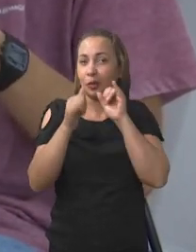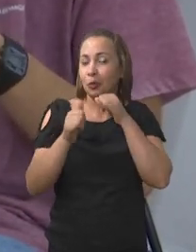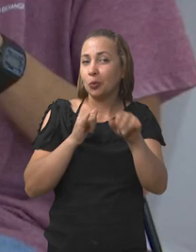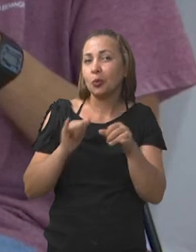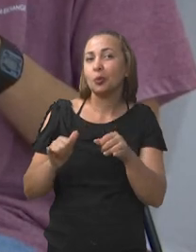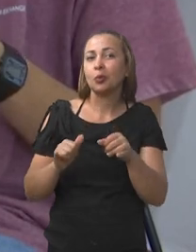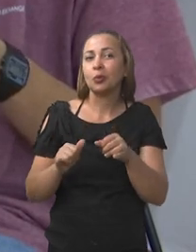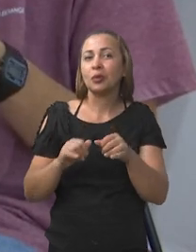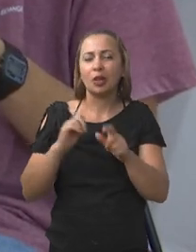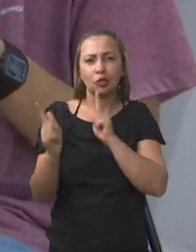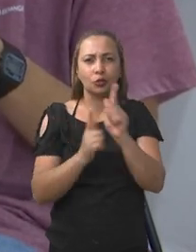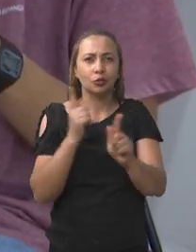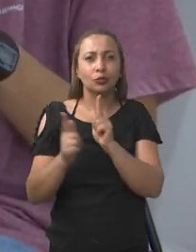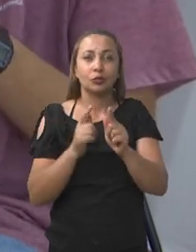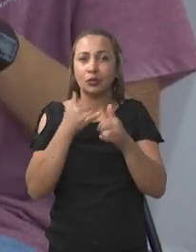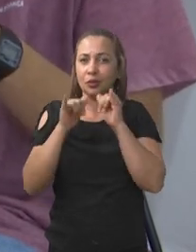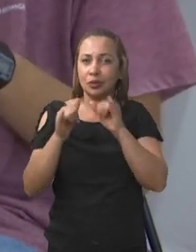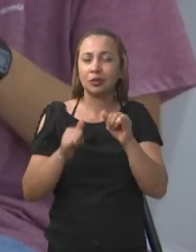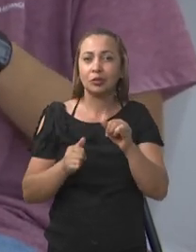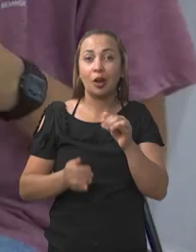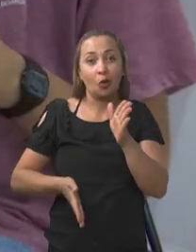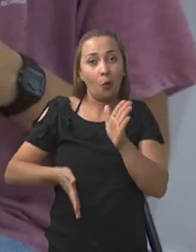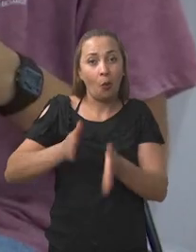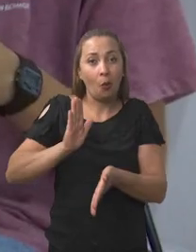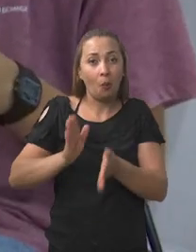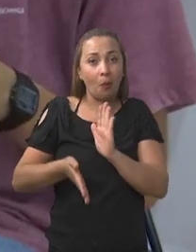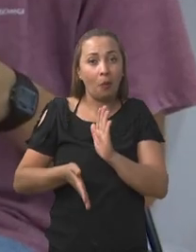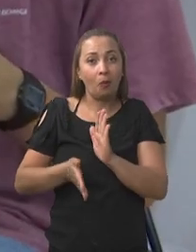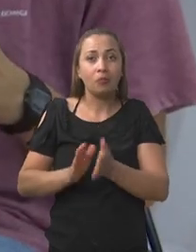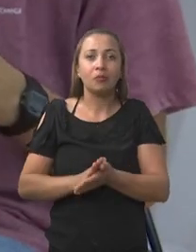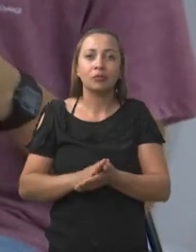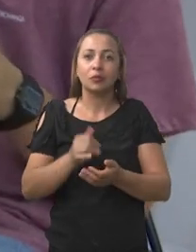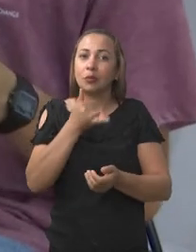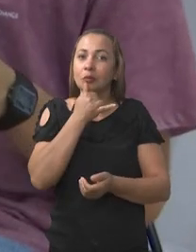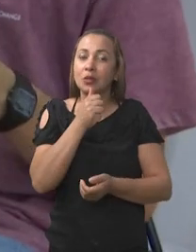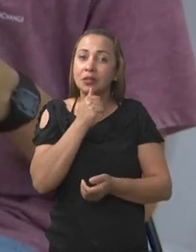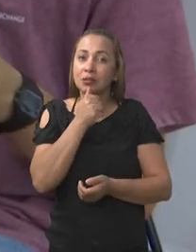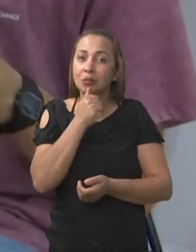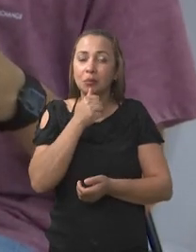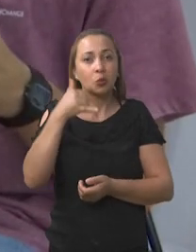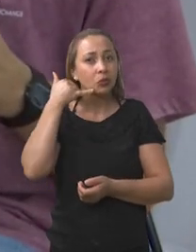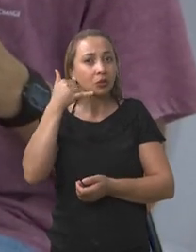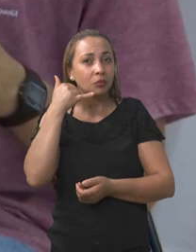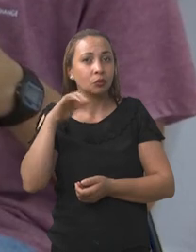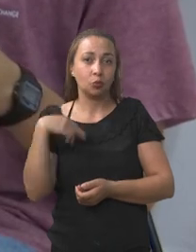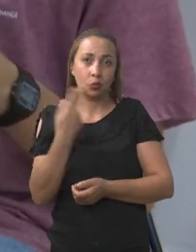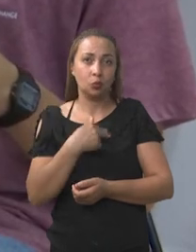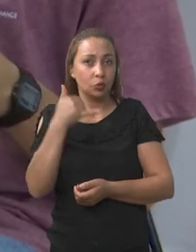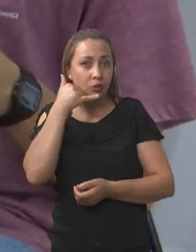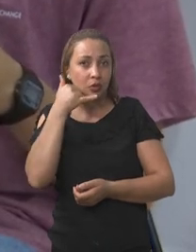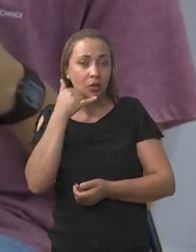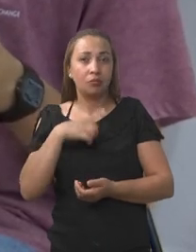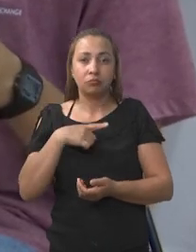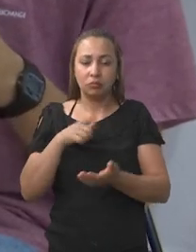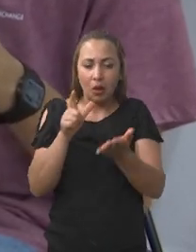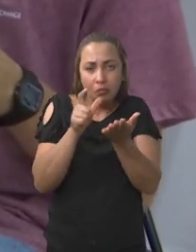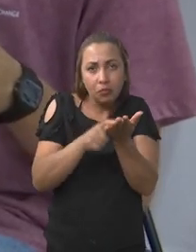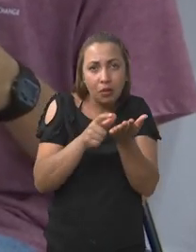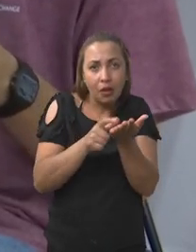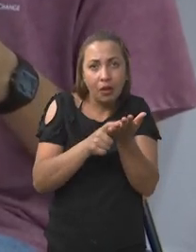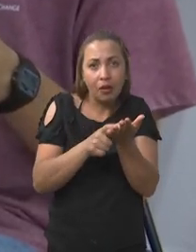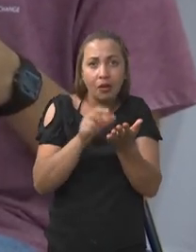eletrônica, geração de energia, de robótica. Por exemplo, o celular. O celular, né, gente? O celular. Tem uma